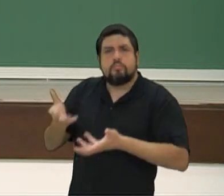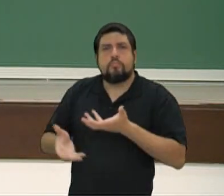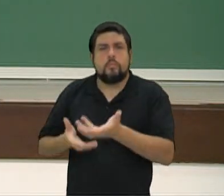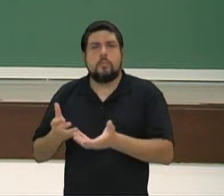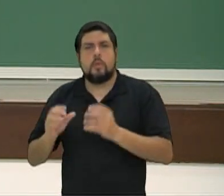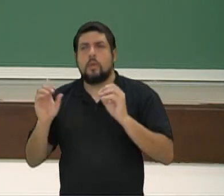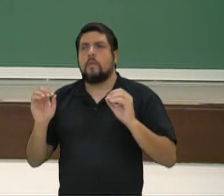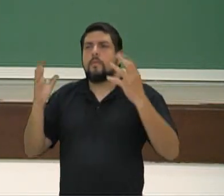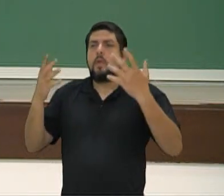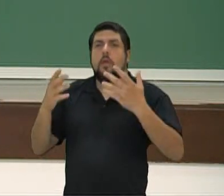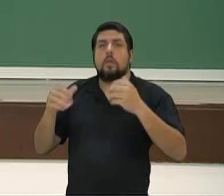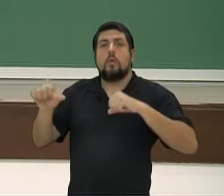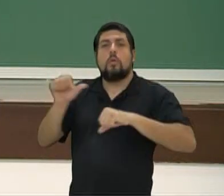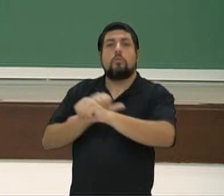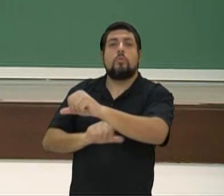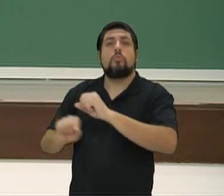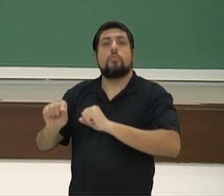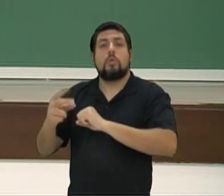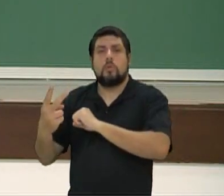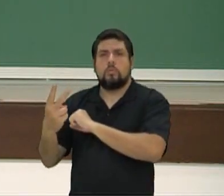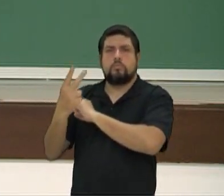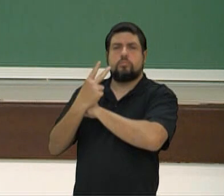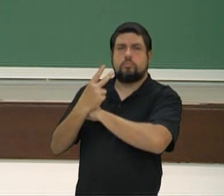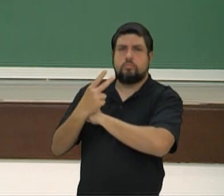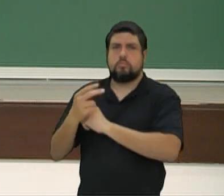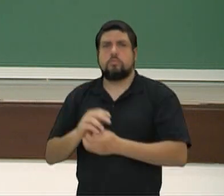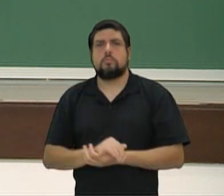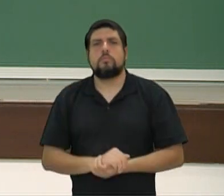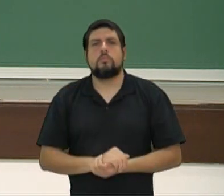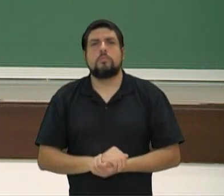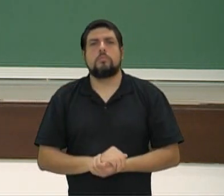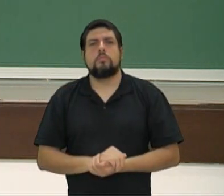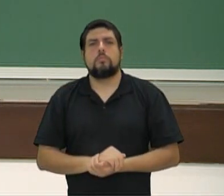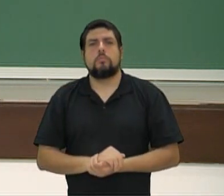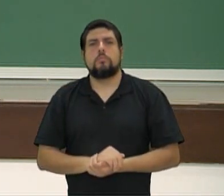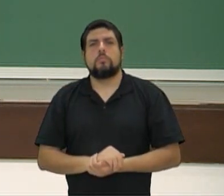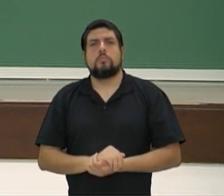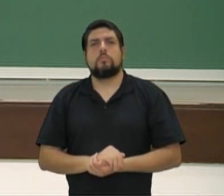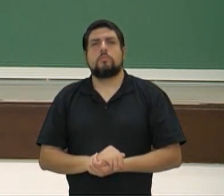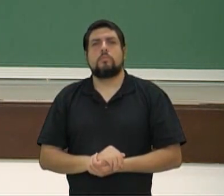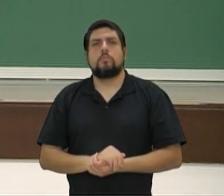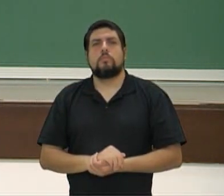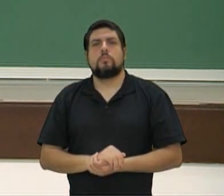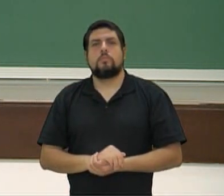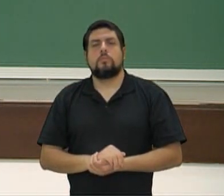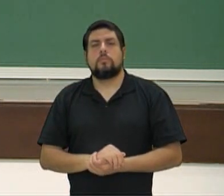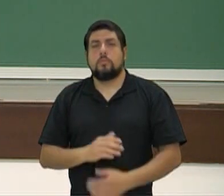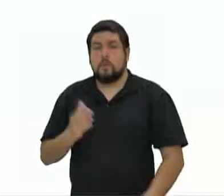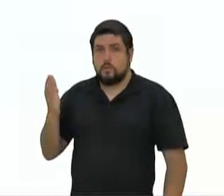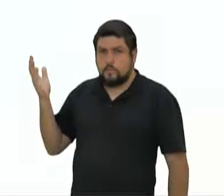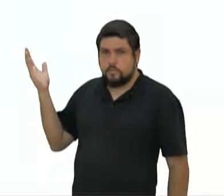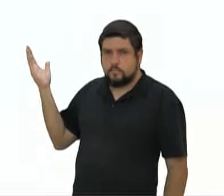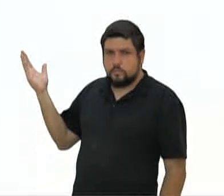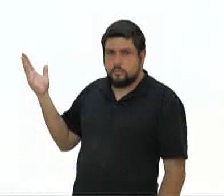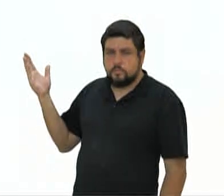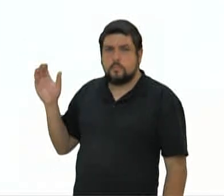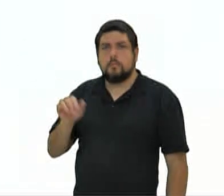em troca de algum tipo de proteção, algum tipo de favor. Aqui você tem uma imagem,